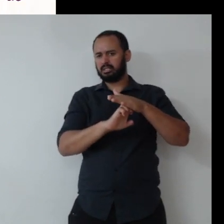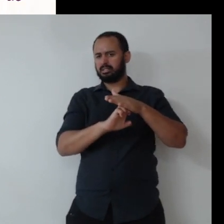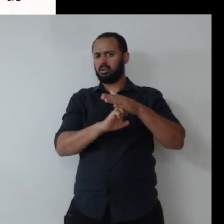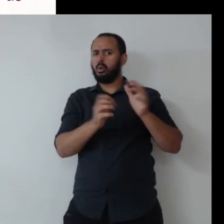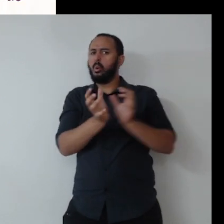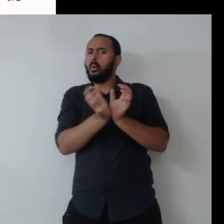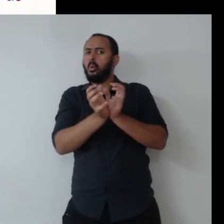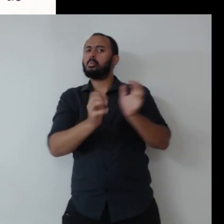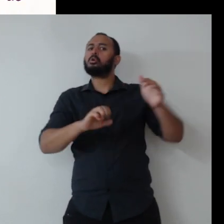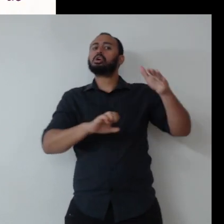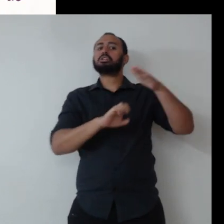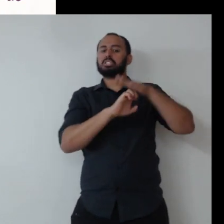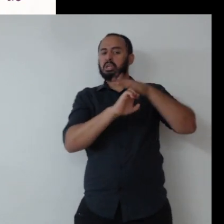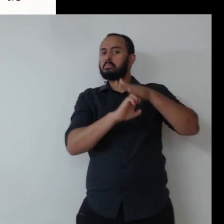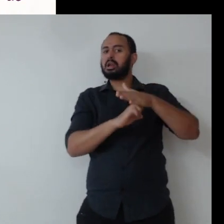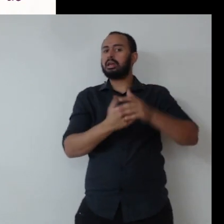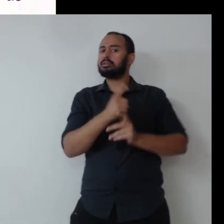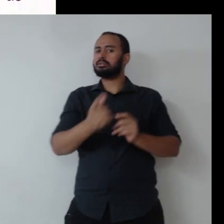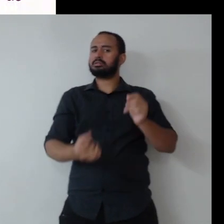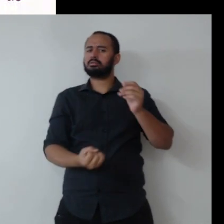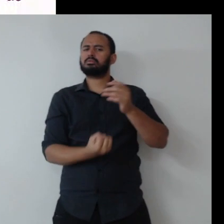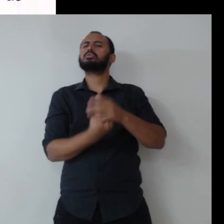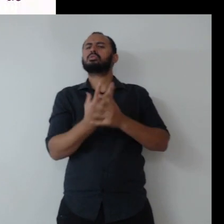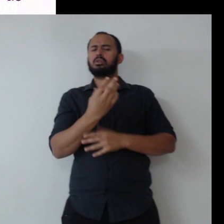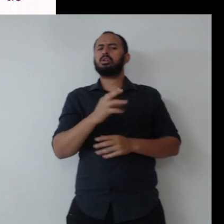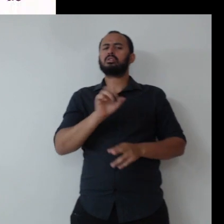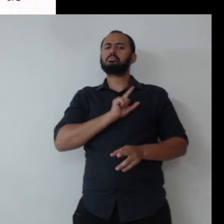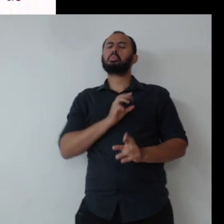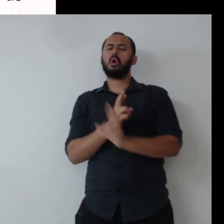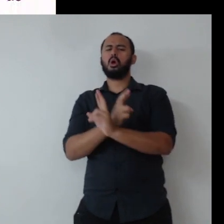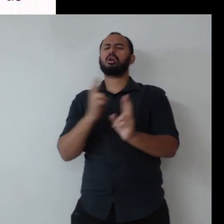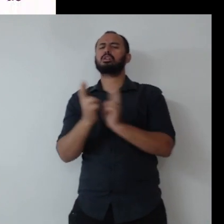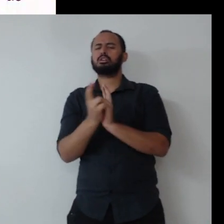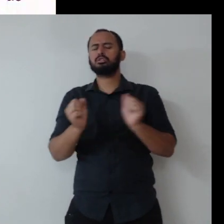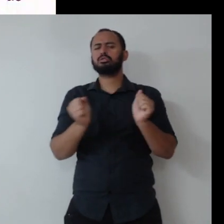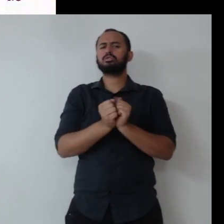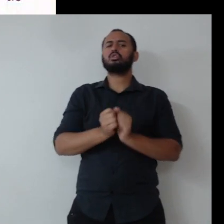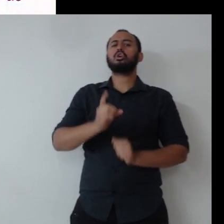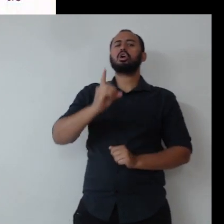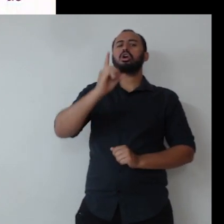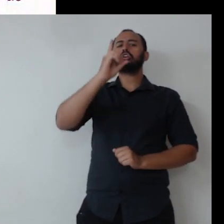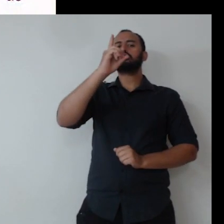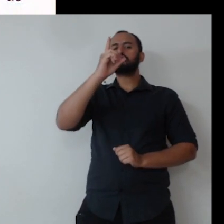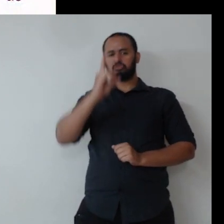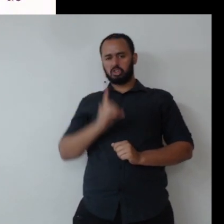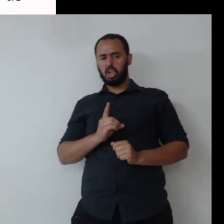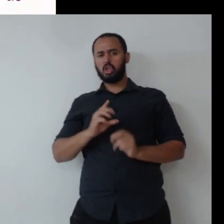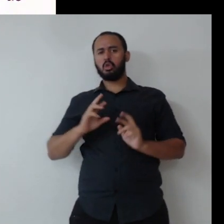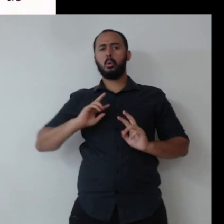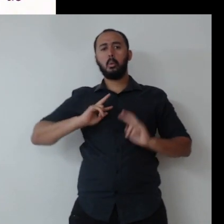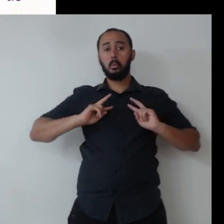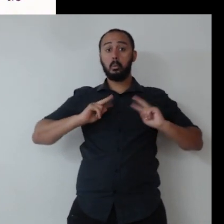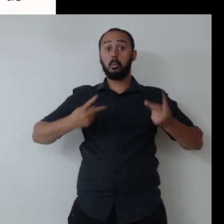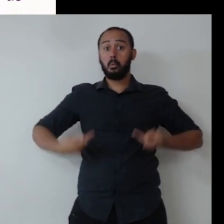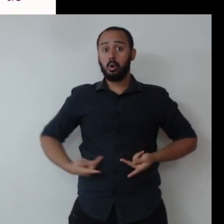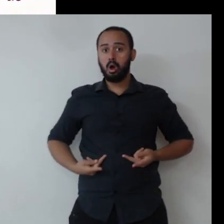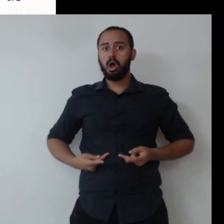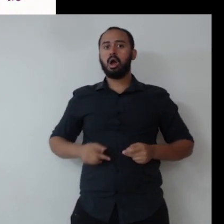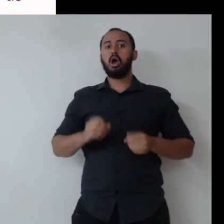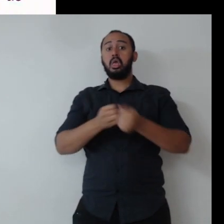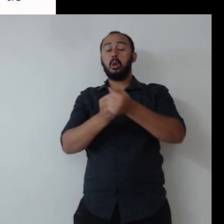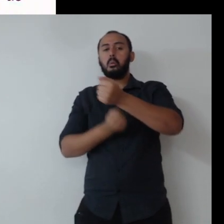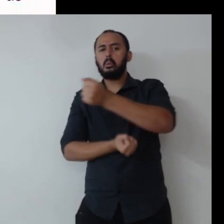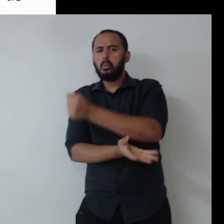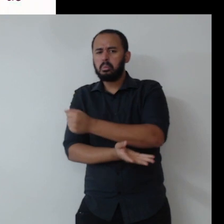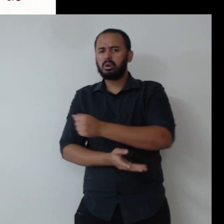pautado por diversos princípios, né? Relacionados a direitos humanos, direitos de trabalho, a corrupção.